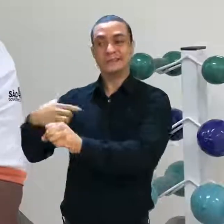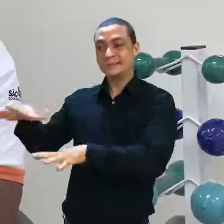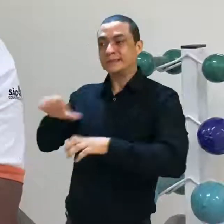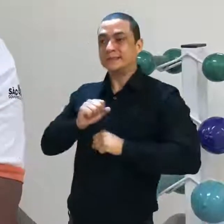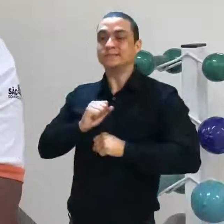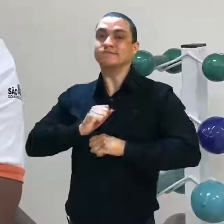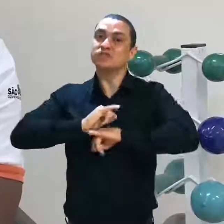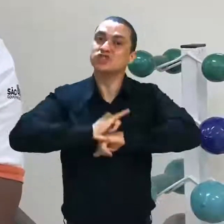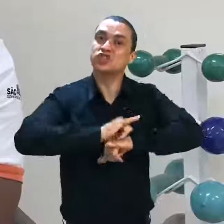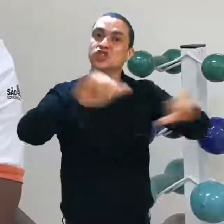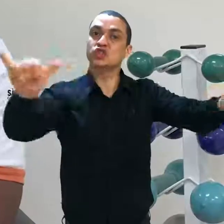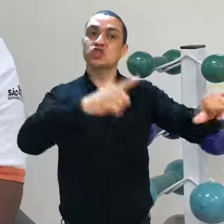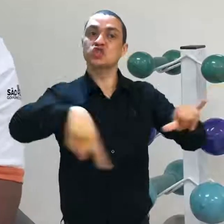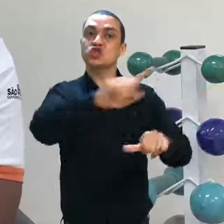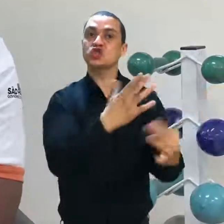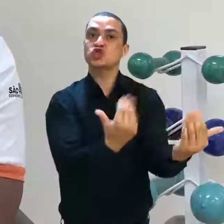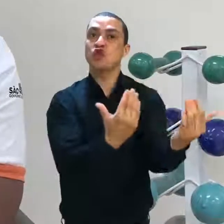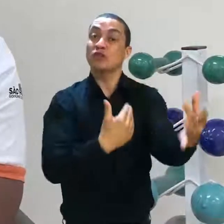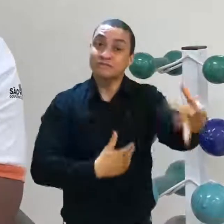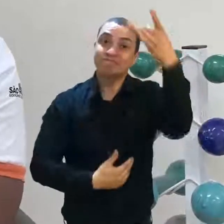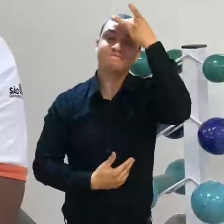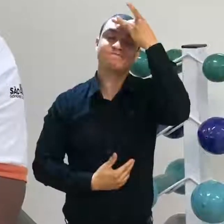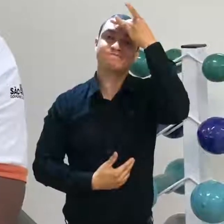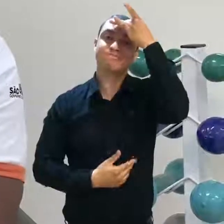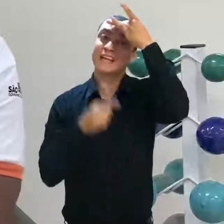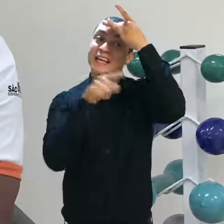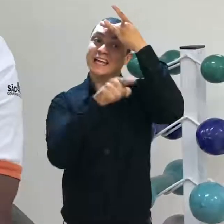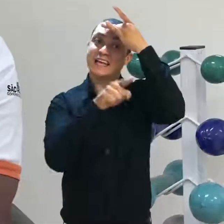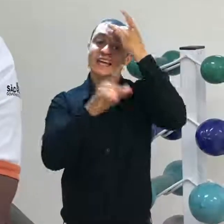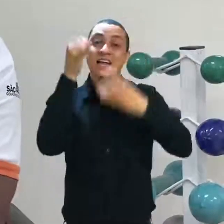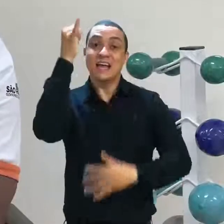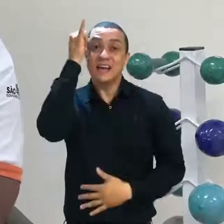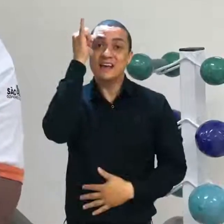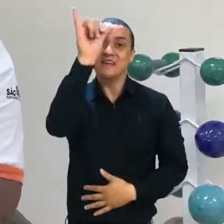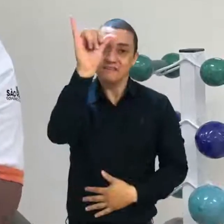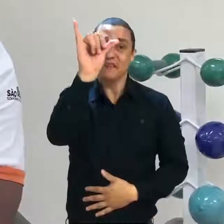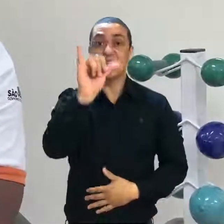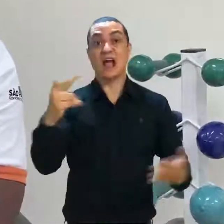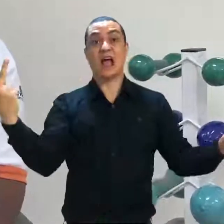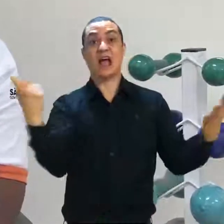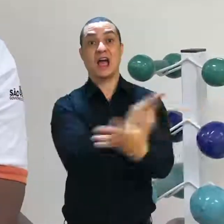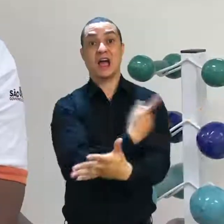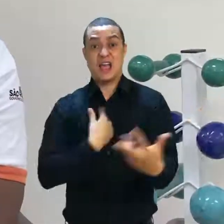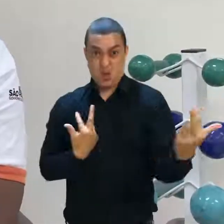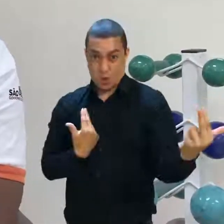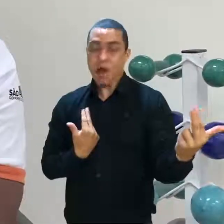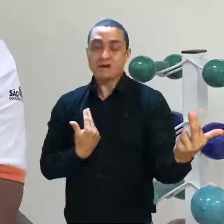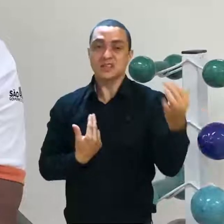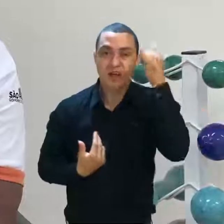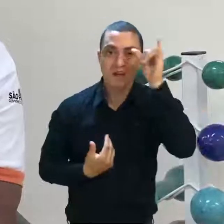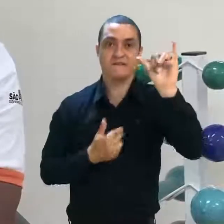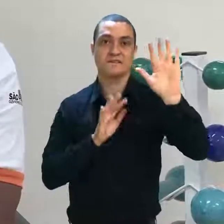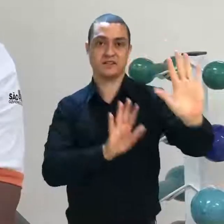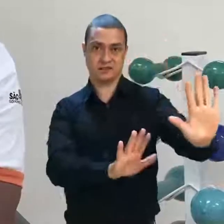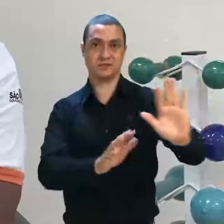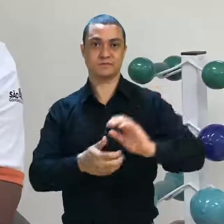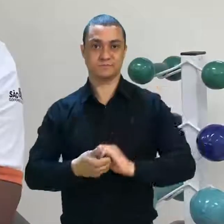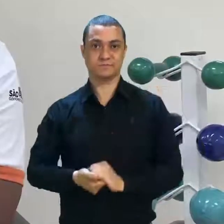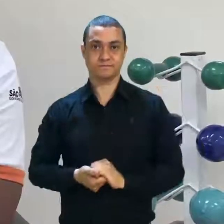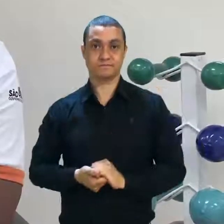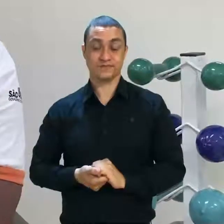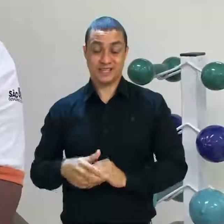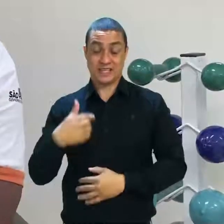conscientizar os jovens, para que eles não venham acarretar e ocorrer a mesma situação que a minha.